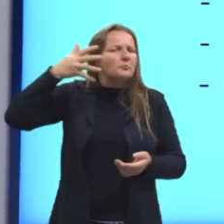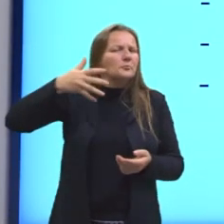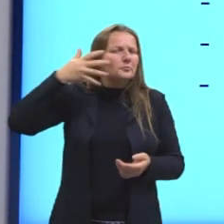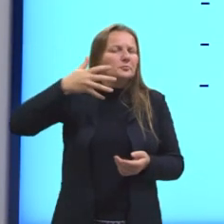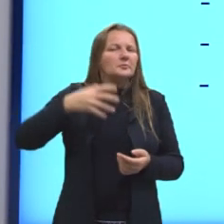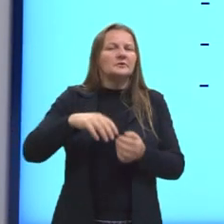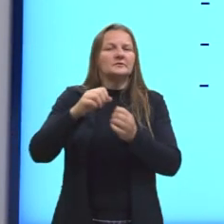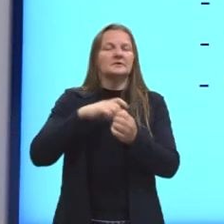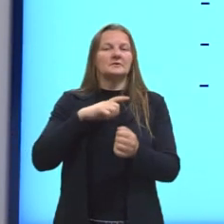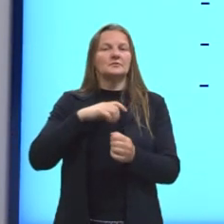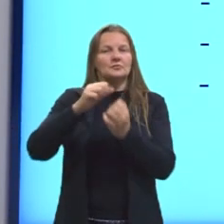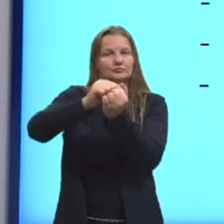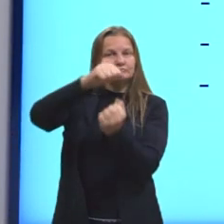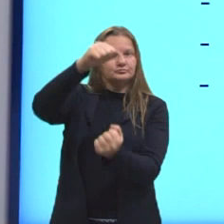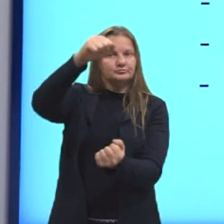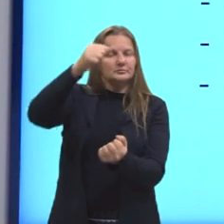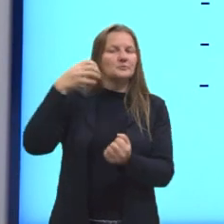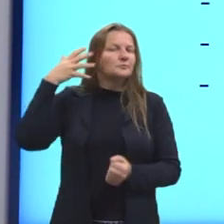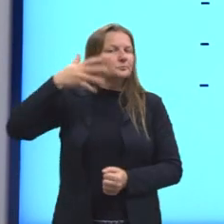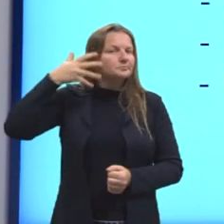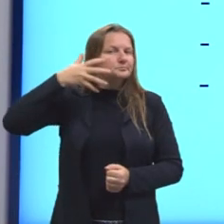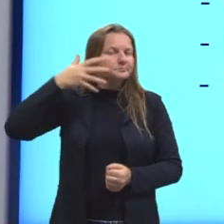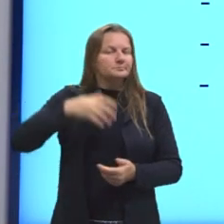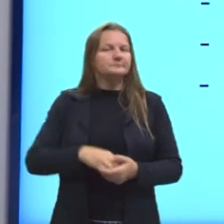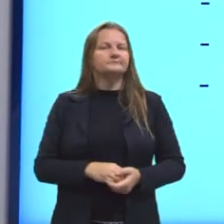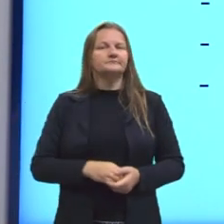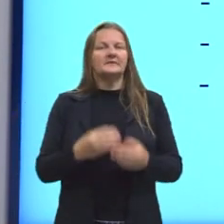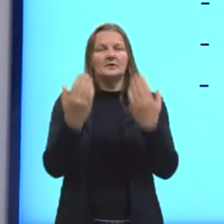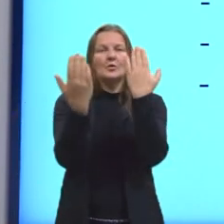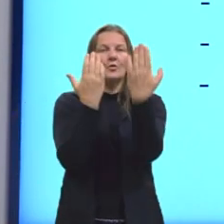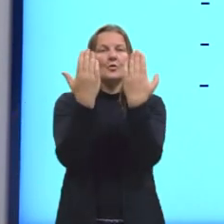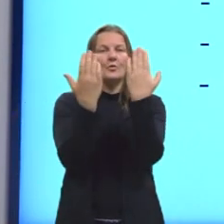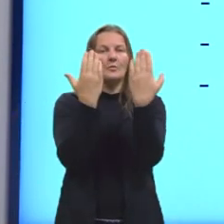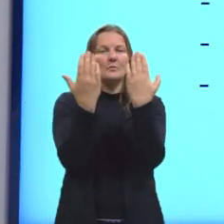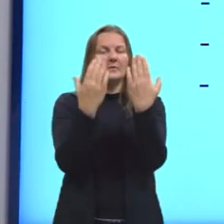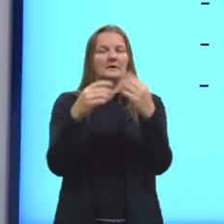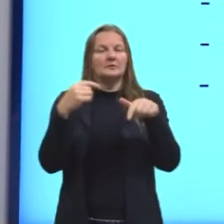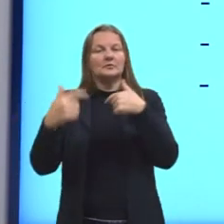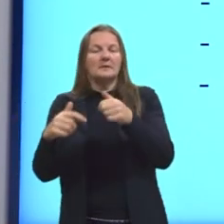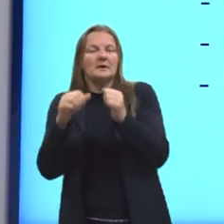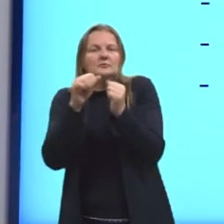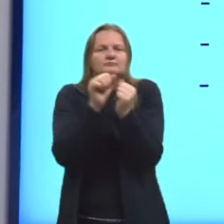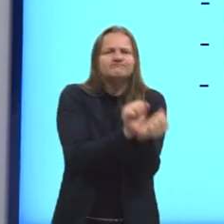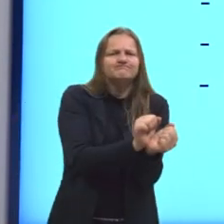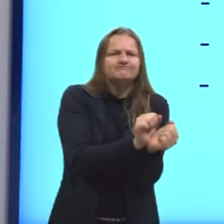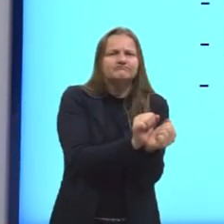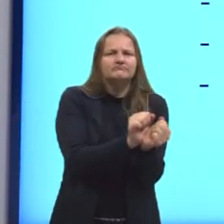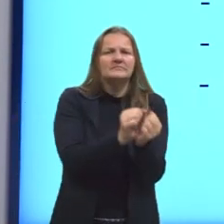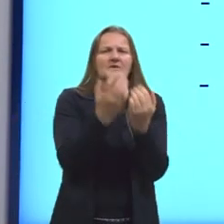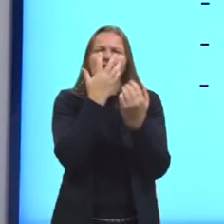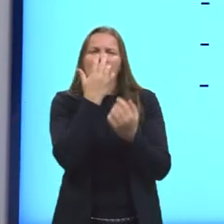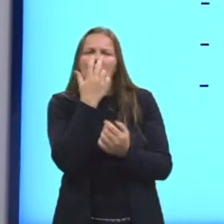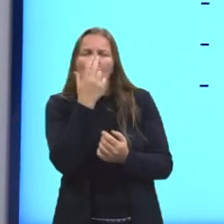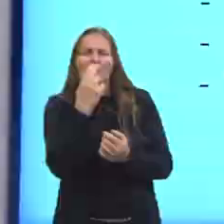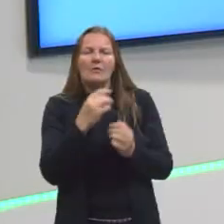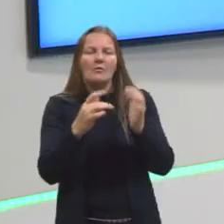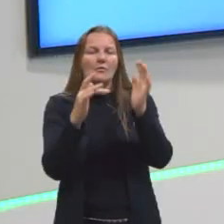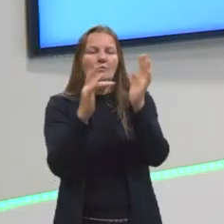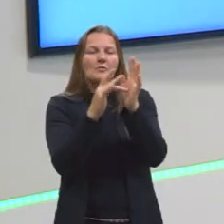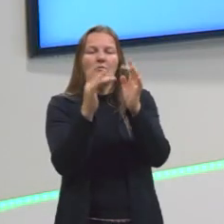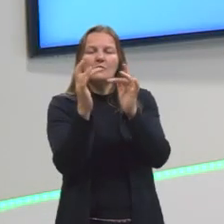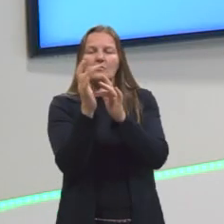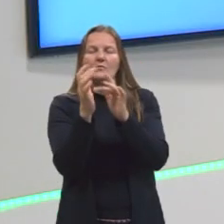E tem um sermão do Antônio Vieira, que ele compara o trabalho dos escravizados com as chagas de Cristo.